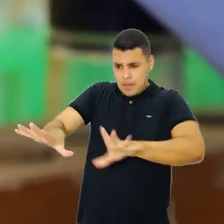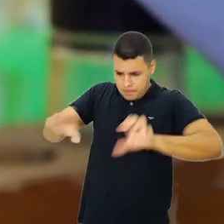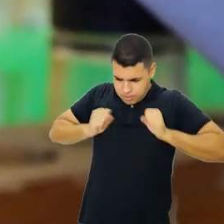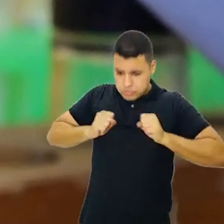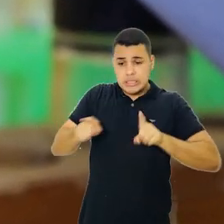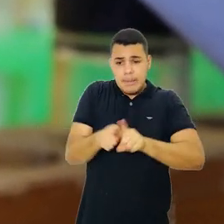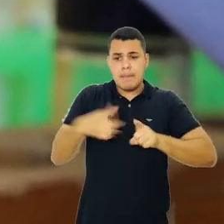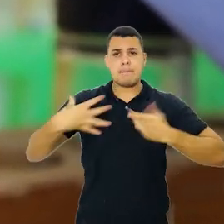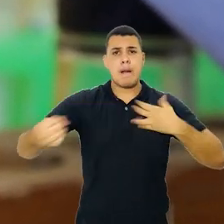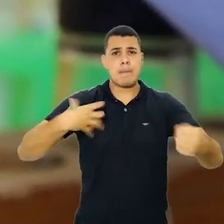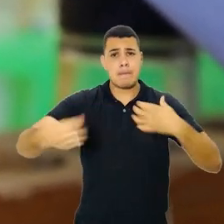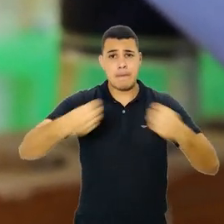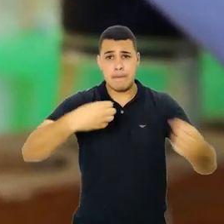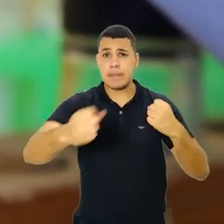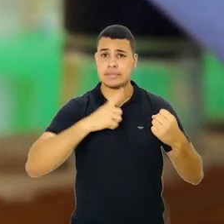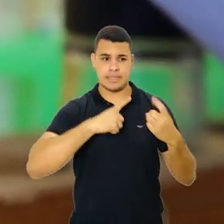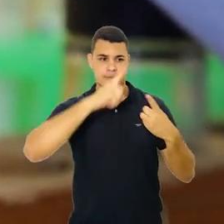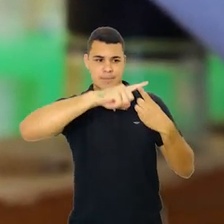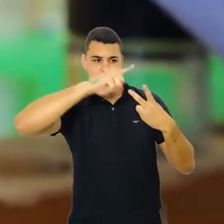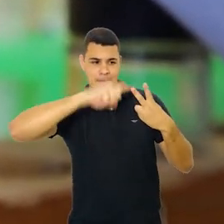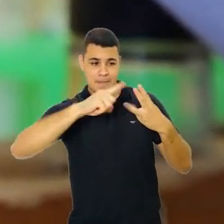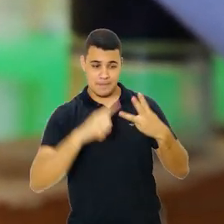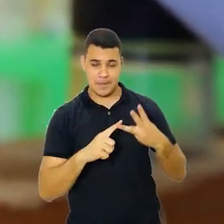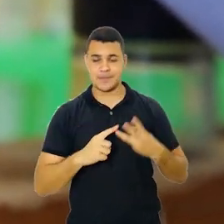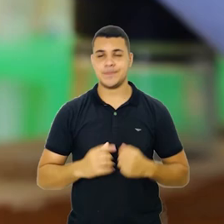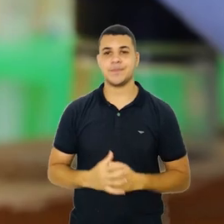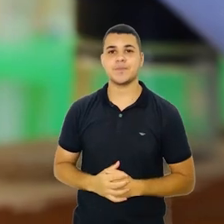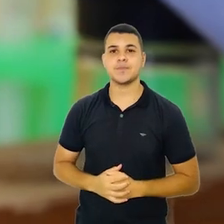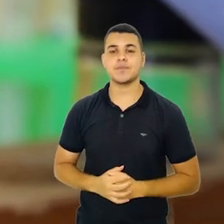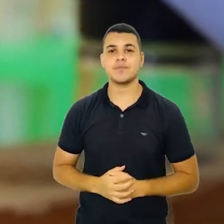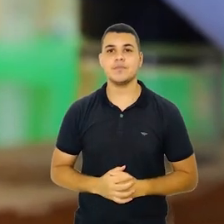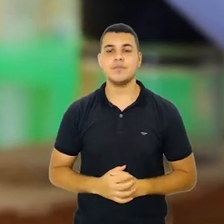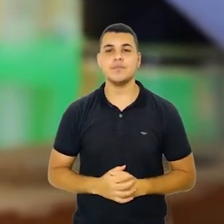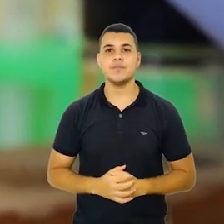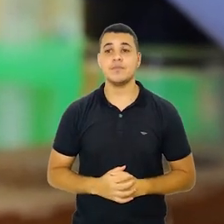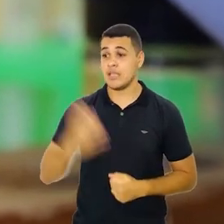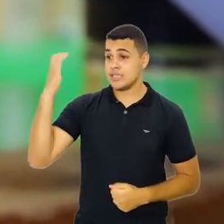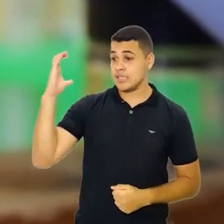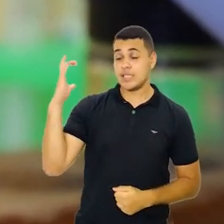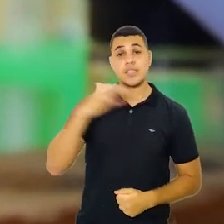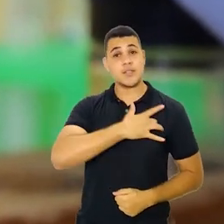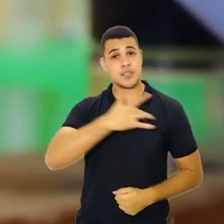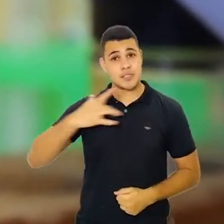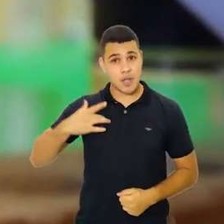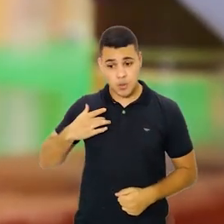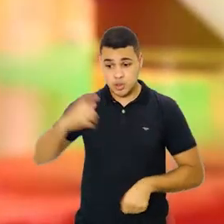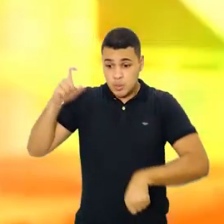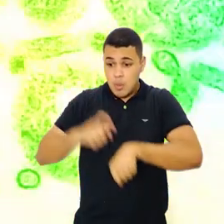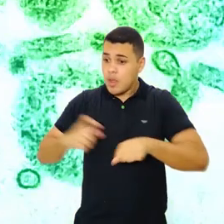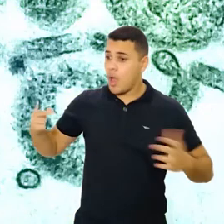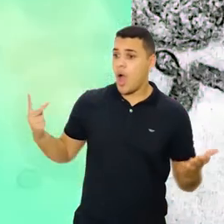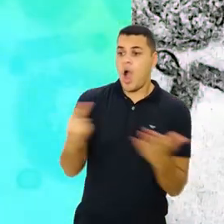de mensuração, contágio e contenção para cada uma dessas situações.